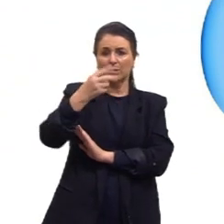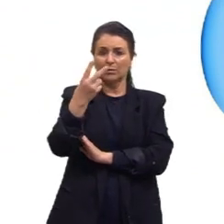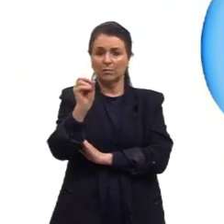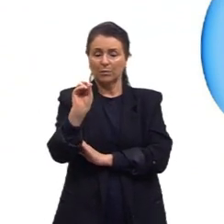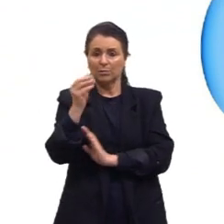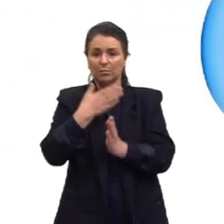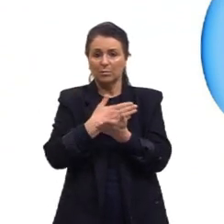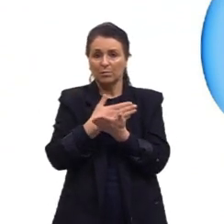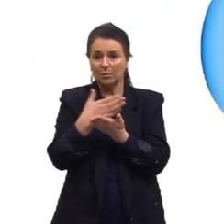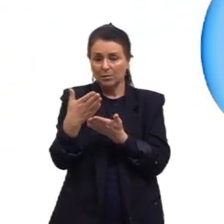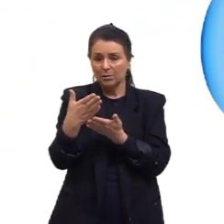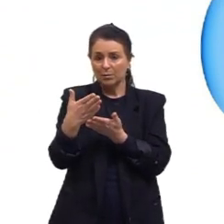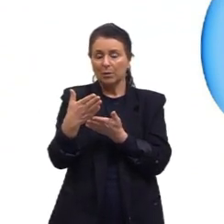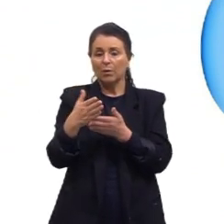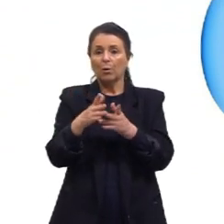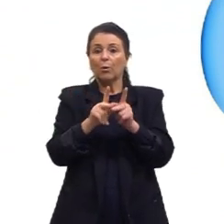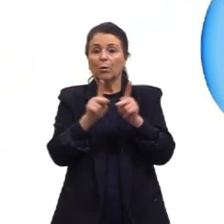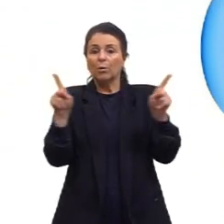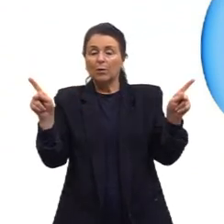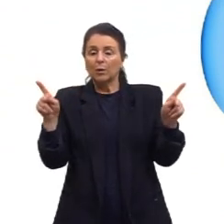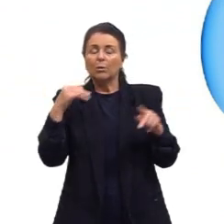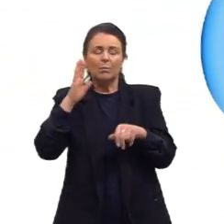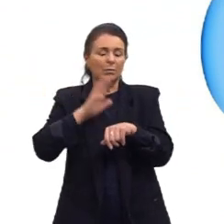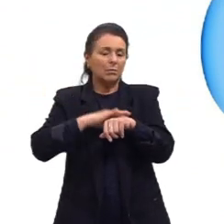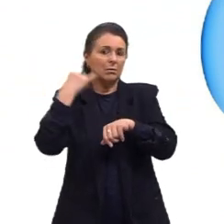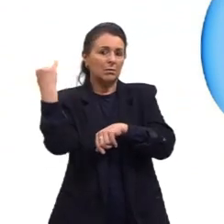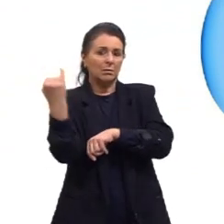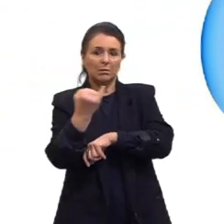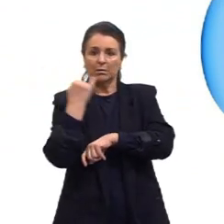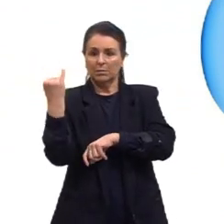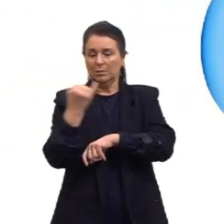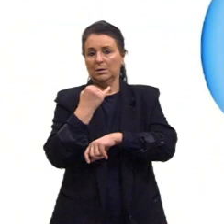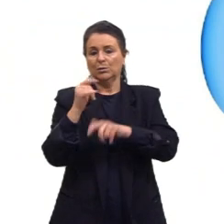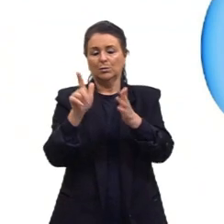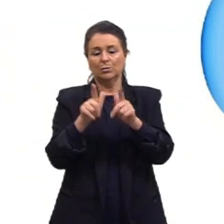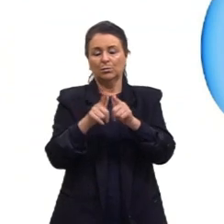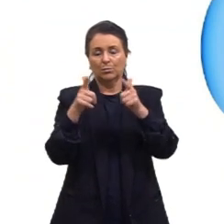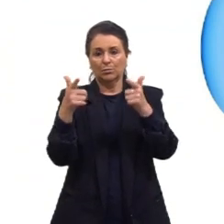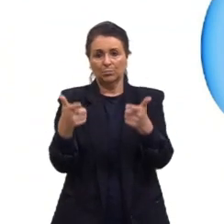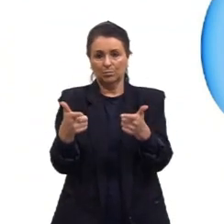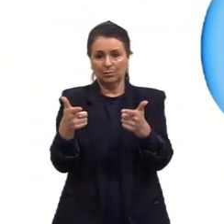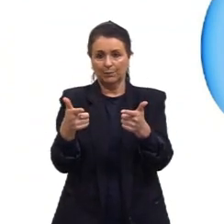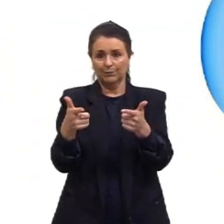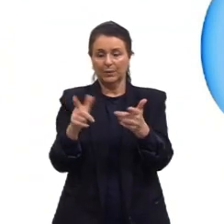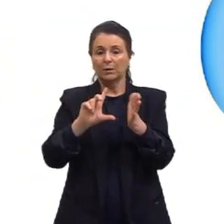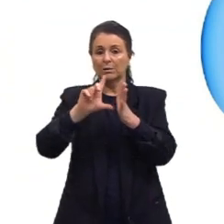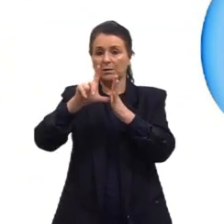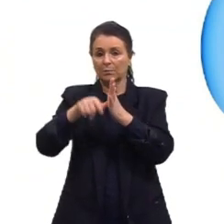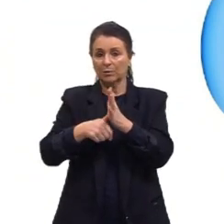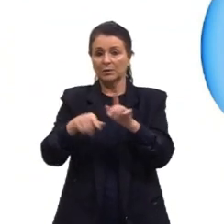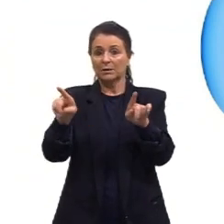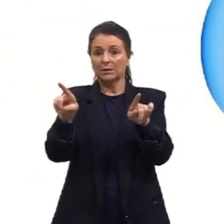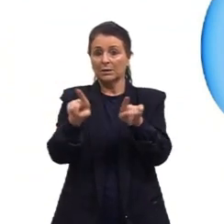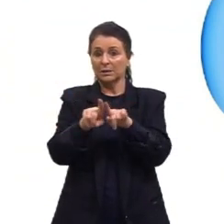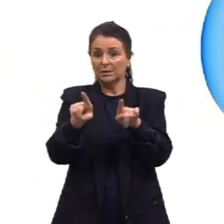que foi considerada a era de ouro dos jornais. E também, após isso, a